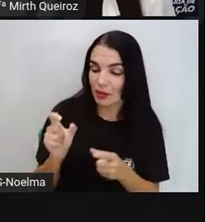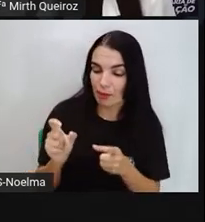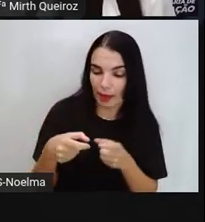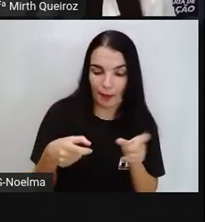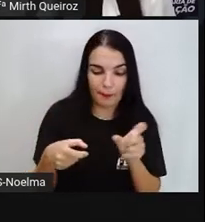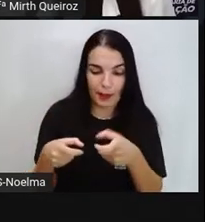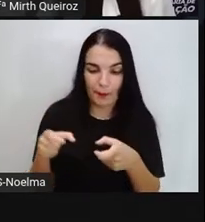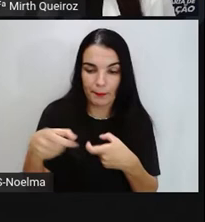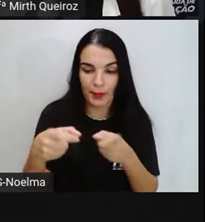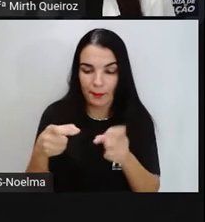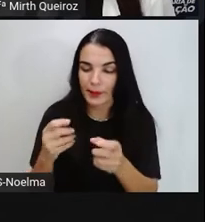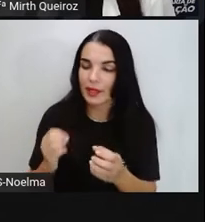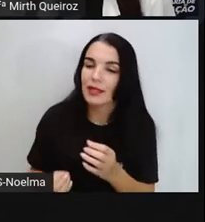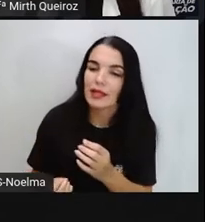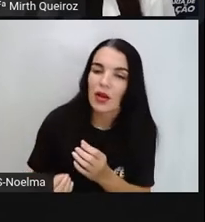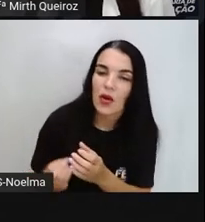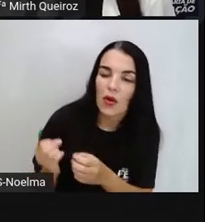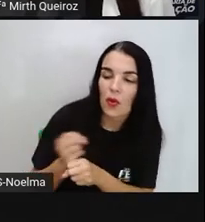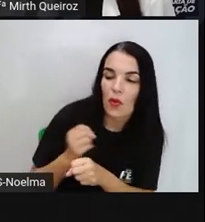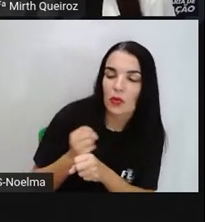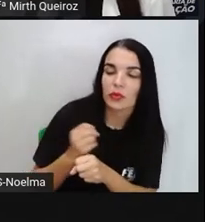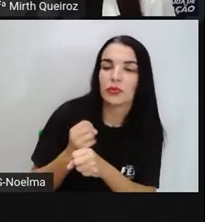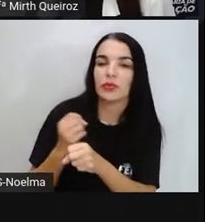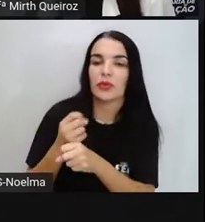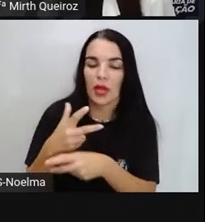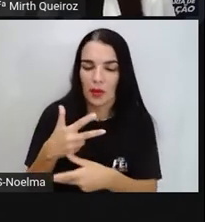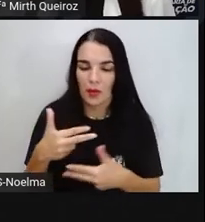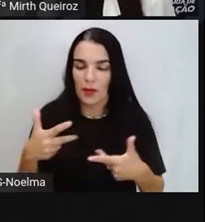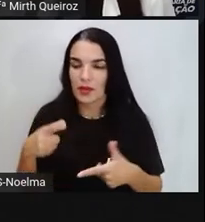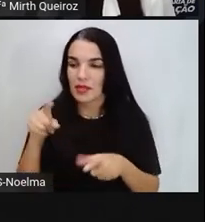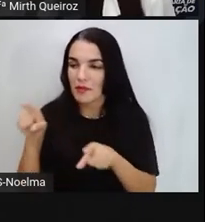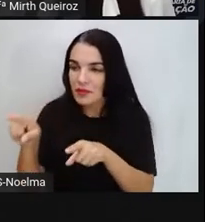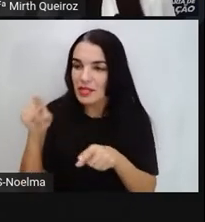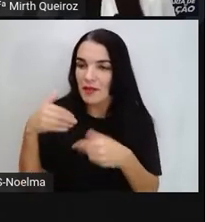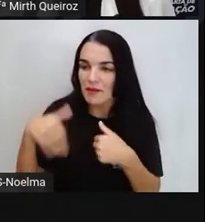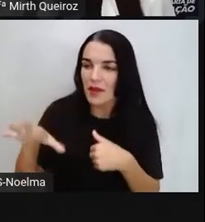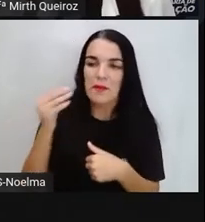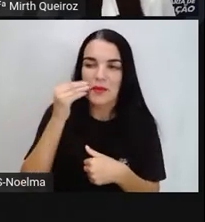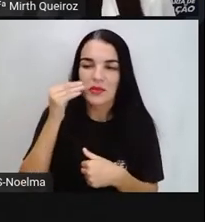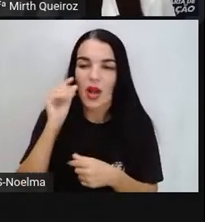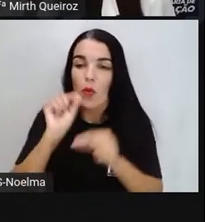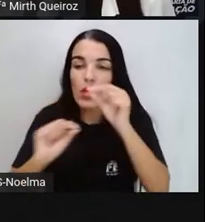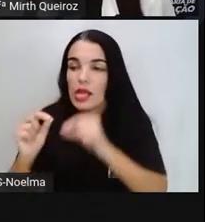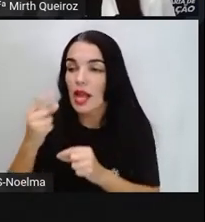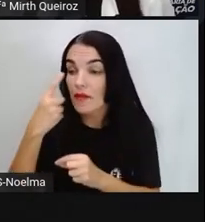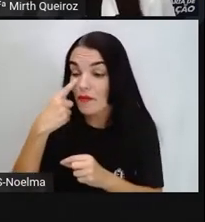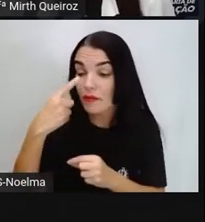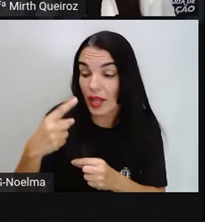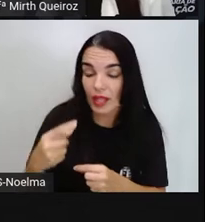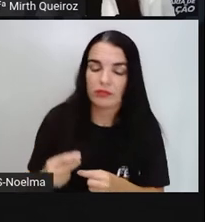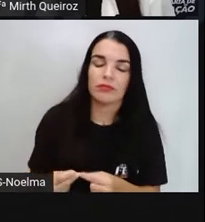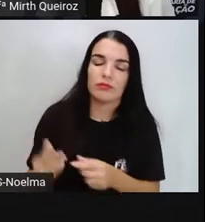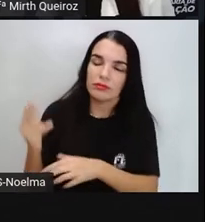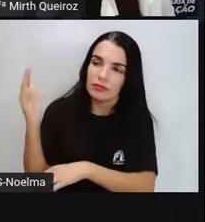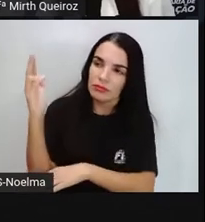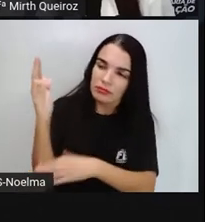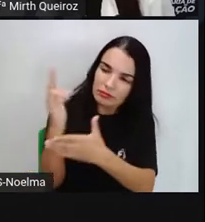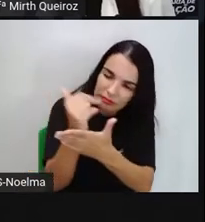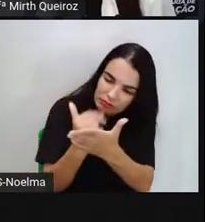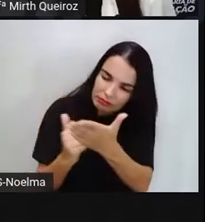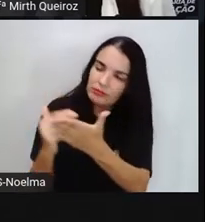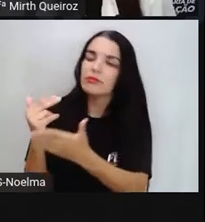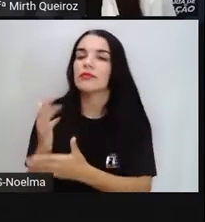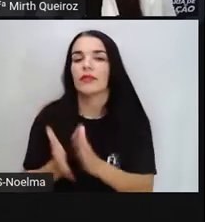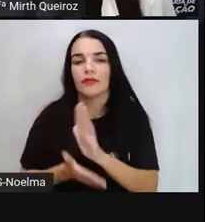construir figuras para ilustrar o que vistes durante a viagem. Olha só que interessante também.